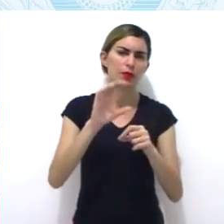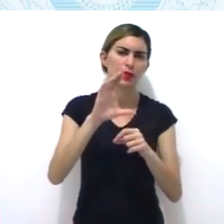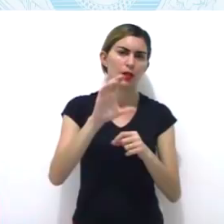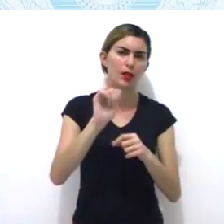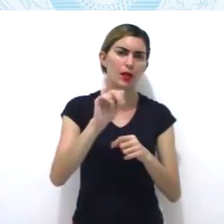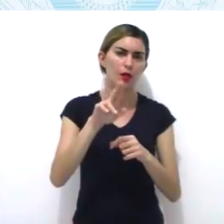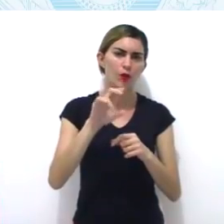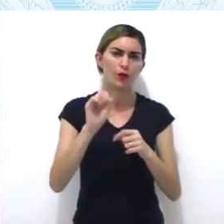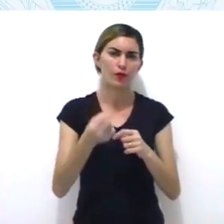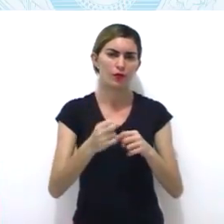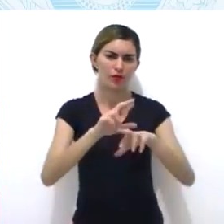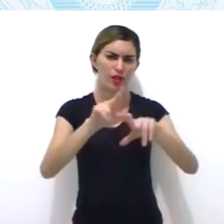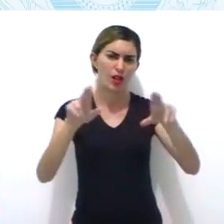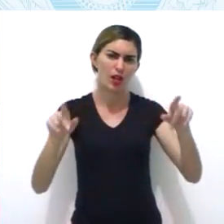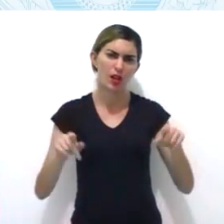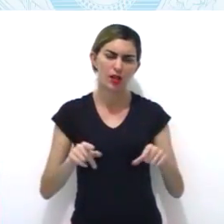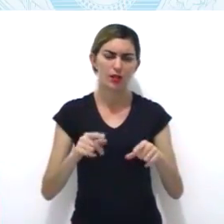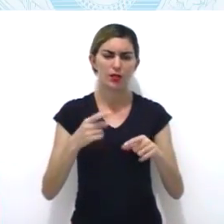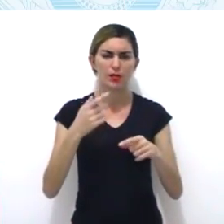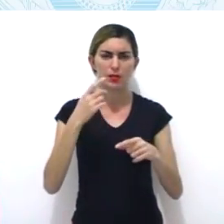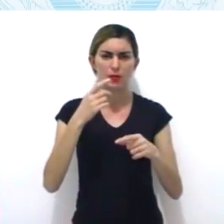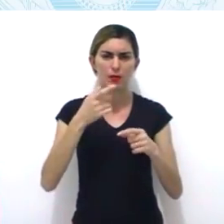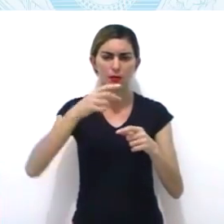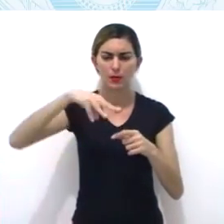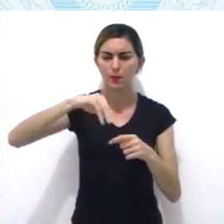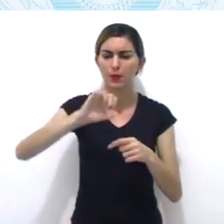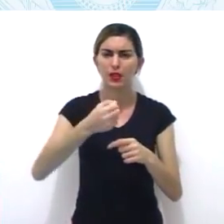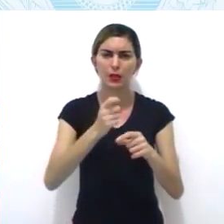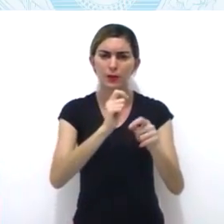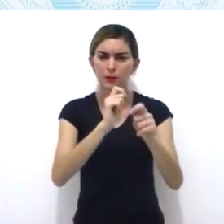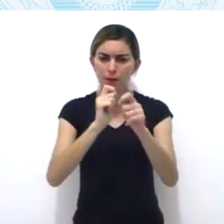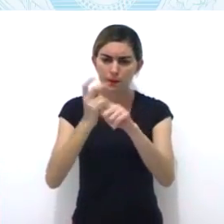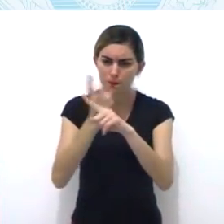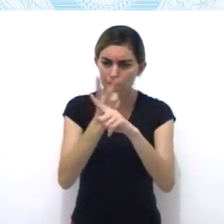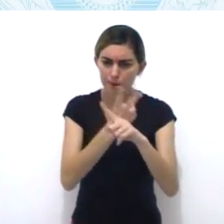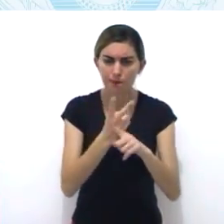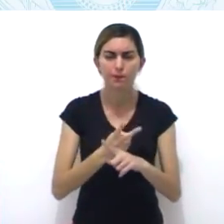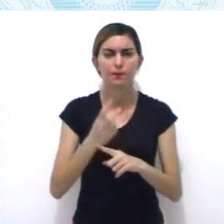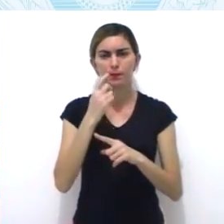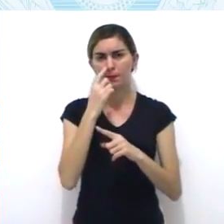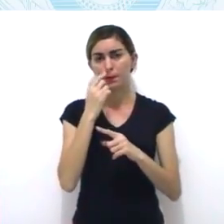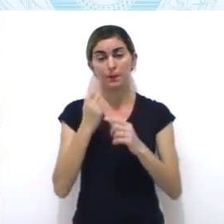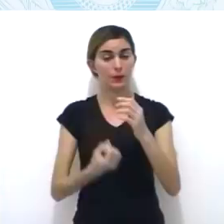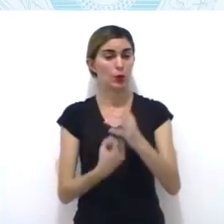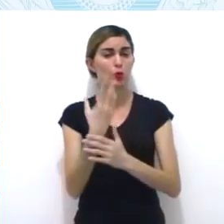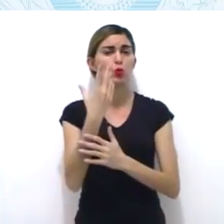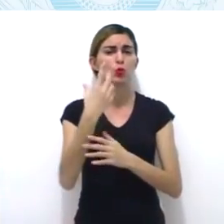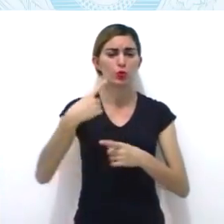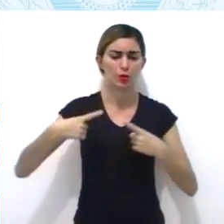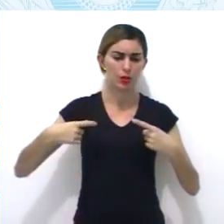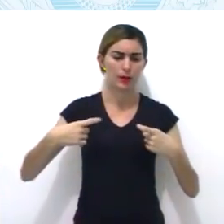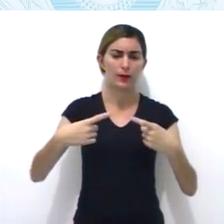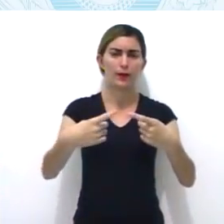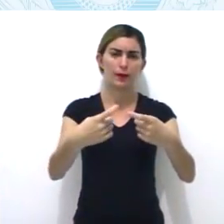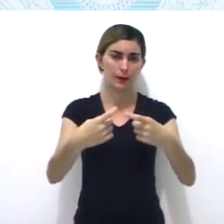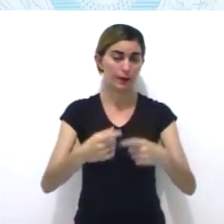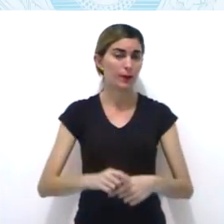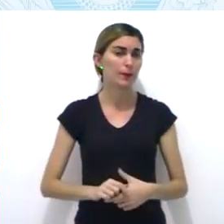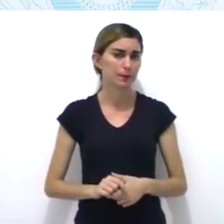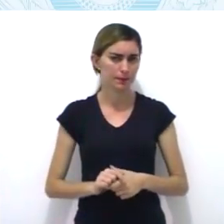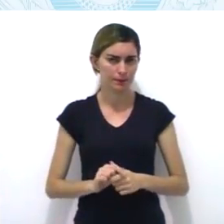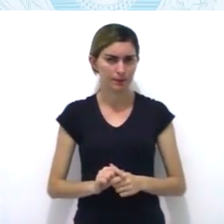muito interessante, a guerra dos mascates, uma guerra de estar aqui no nosso